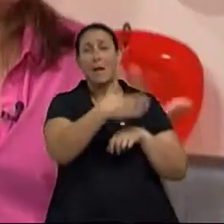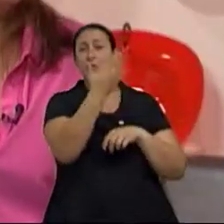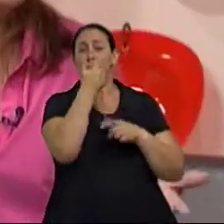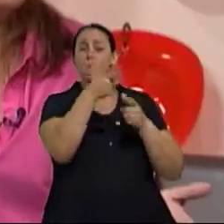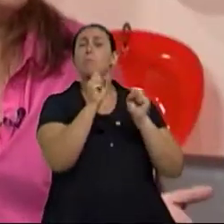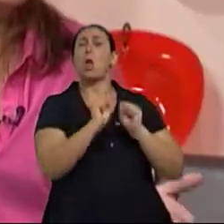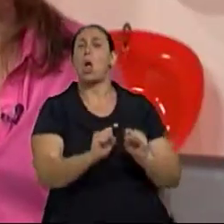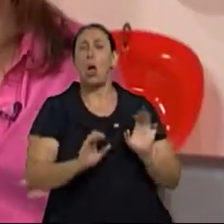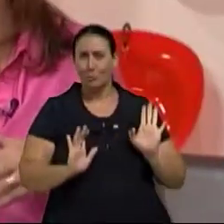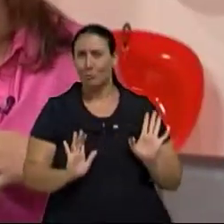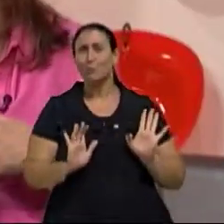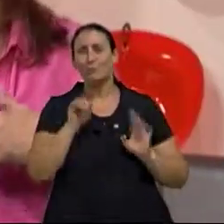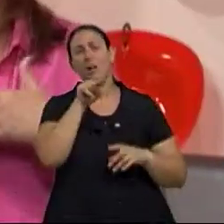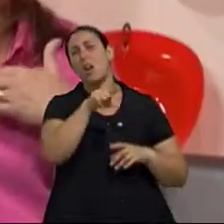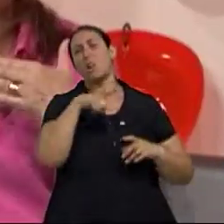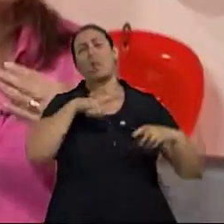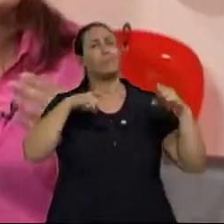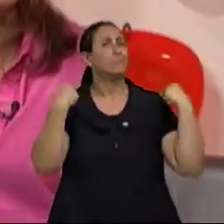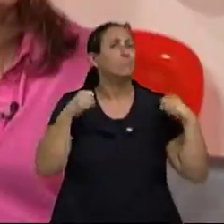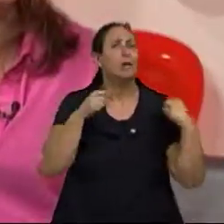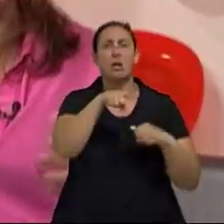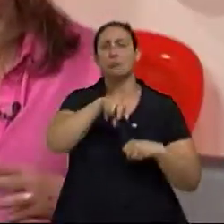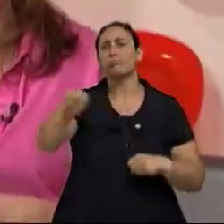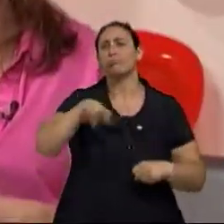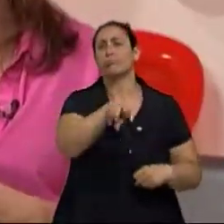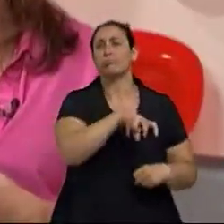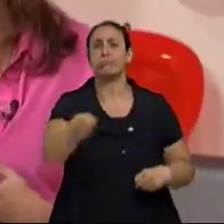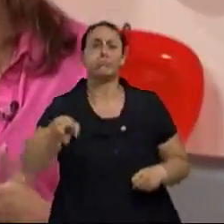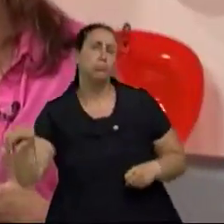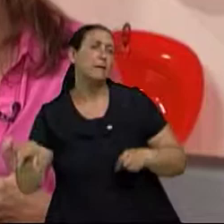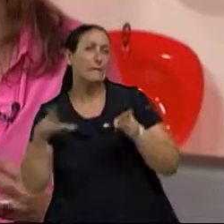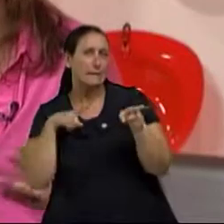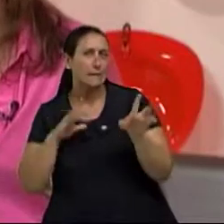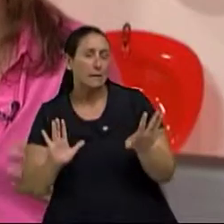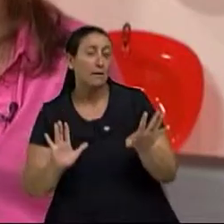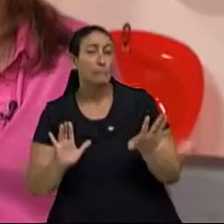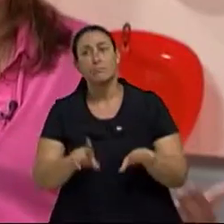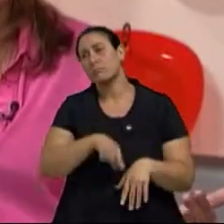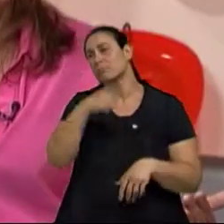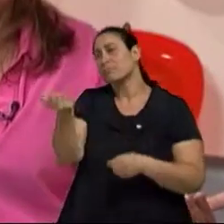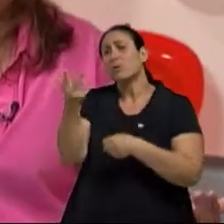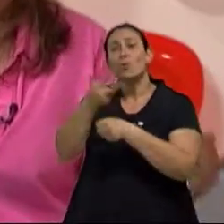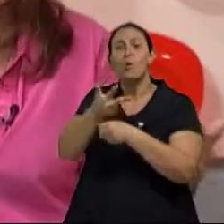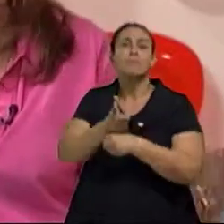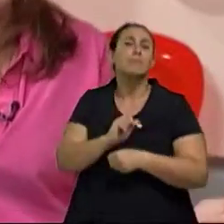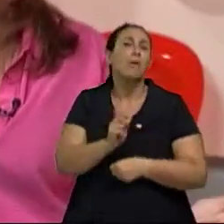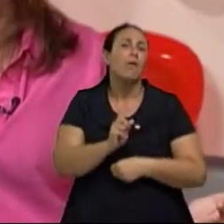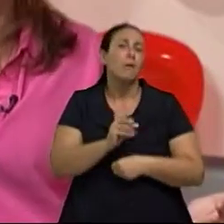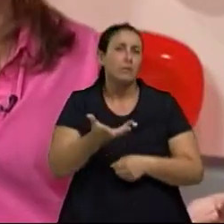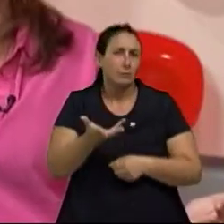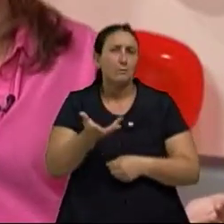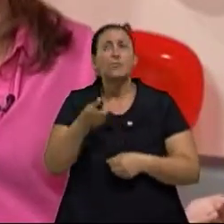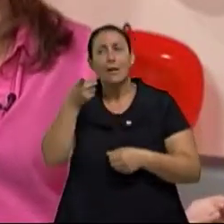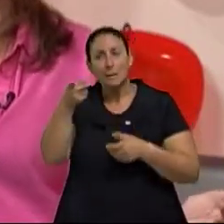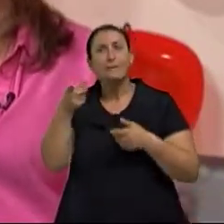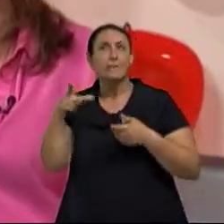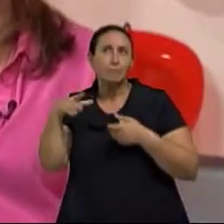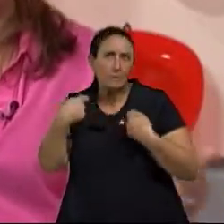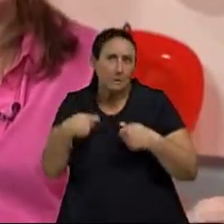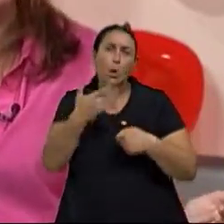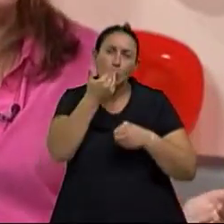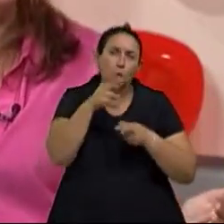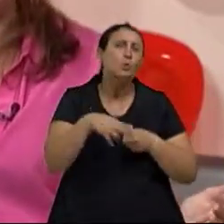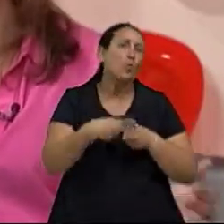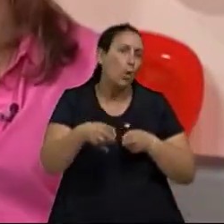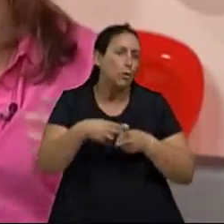ele tem mais atividade física, ele é mais ágil e tudo. E um idoso, lógico que ele tem que comer